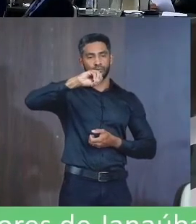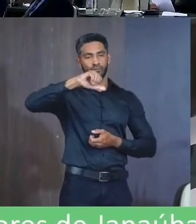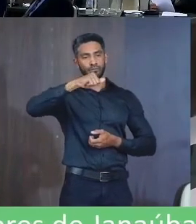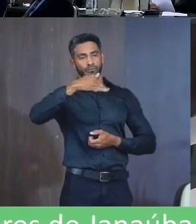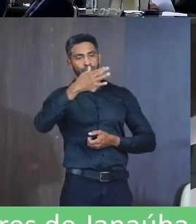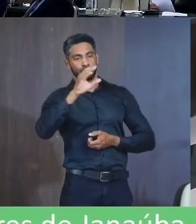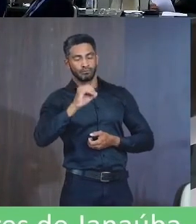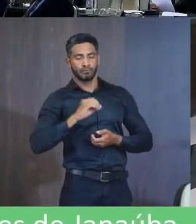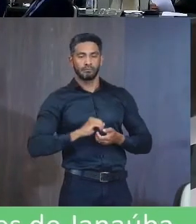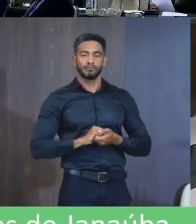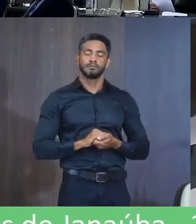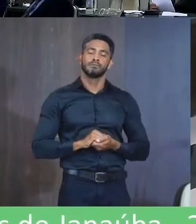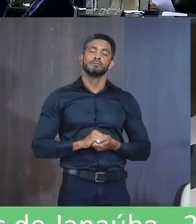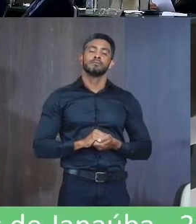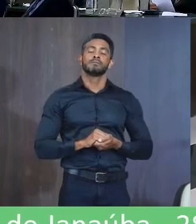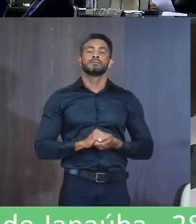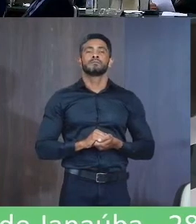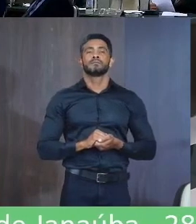da Silva